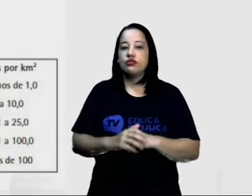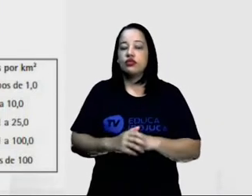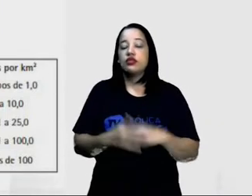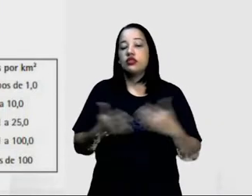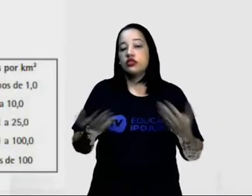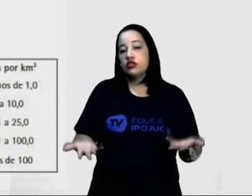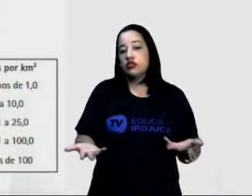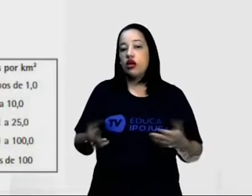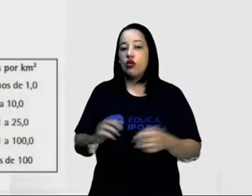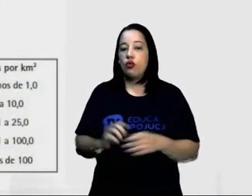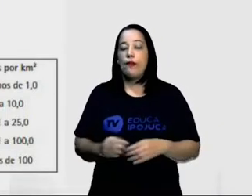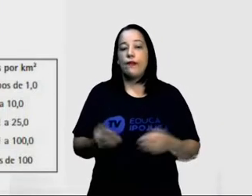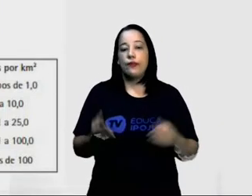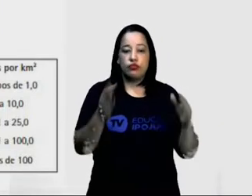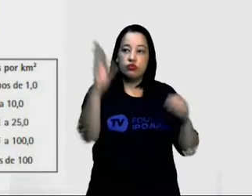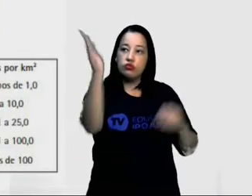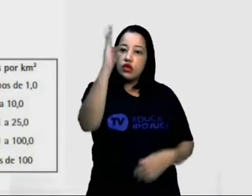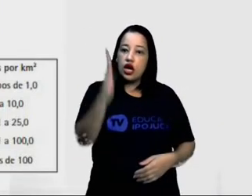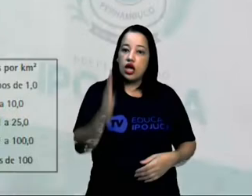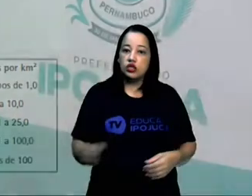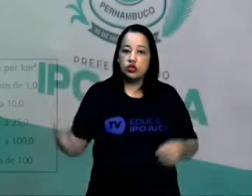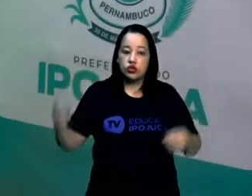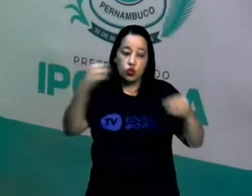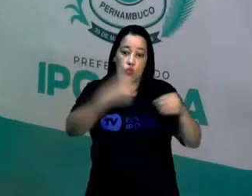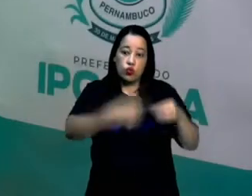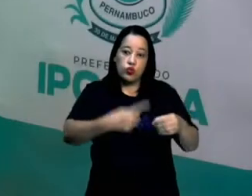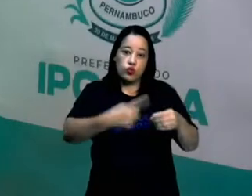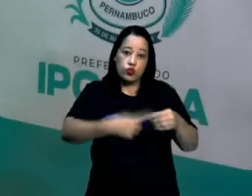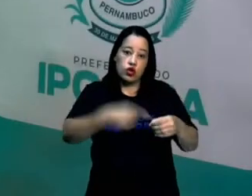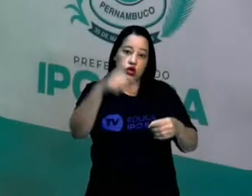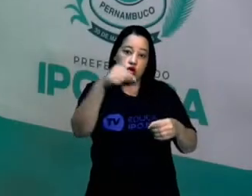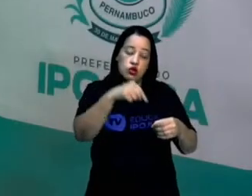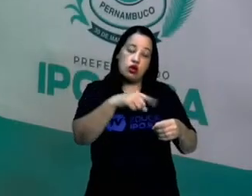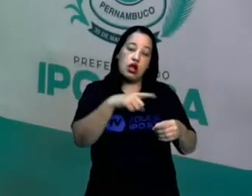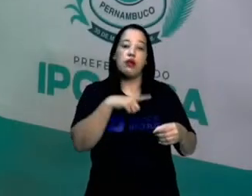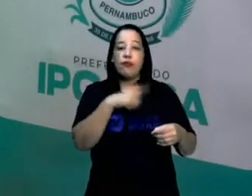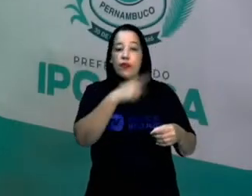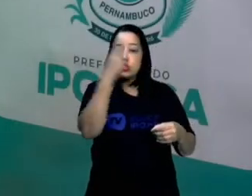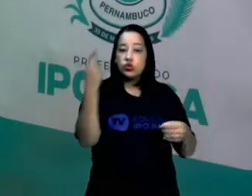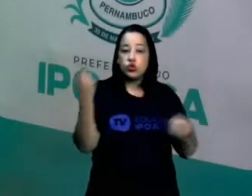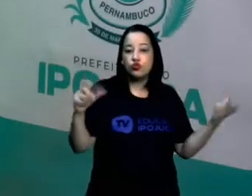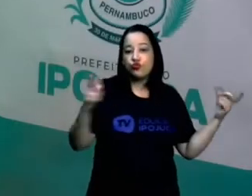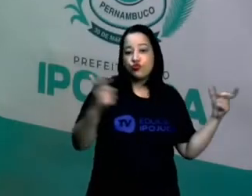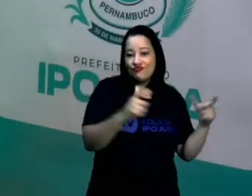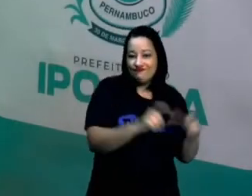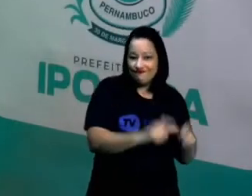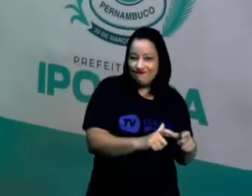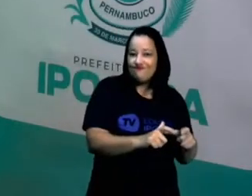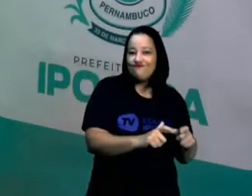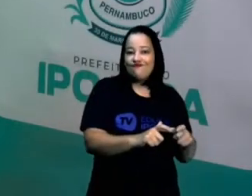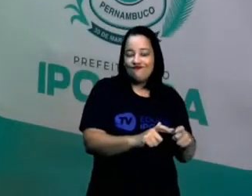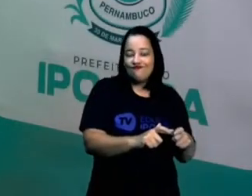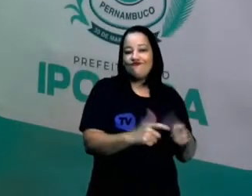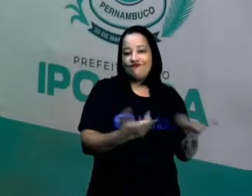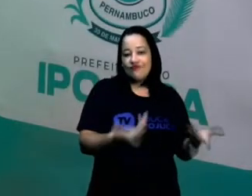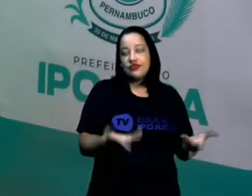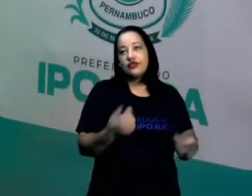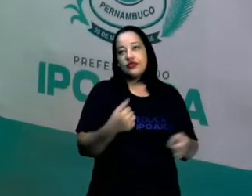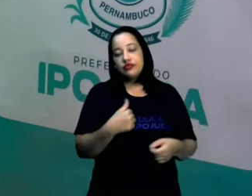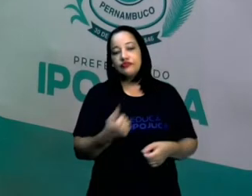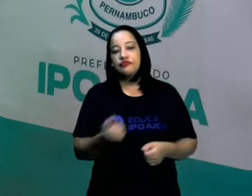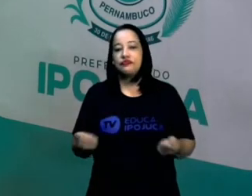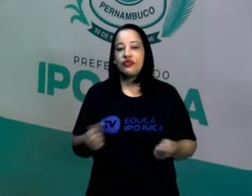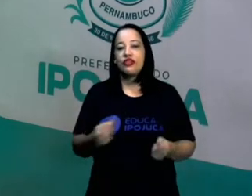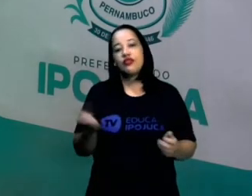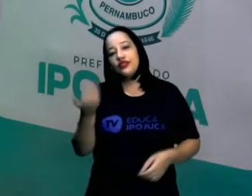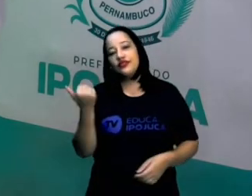Brasil, a gente vê que não é uma área tão habitada como a gente esperava, certo? Vamos